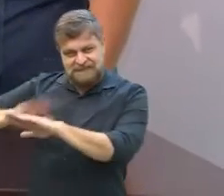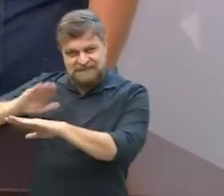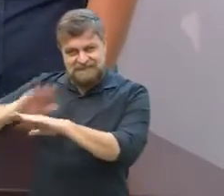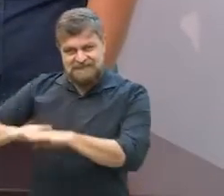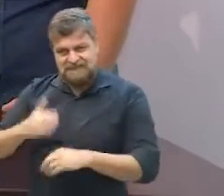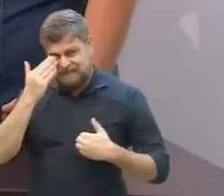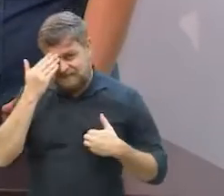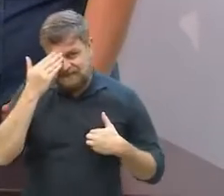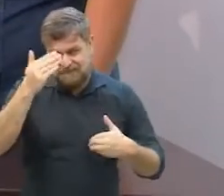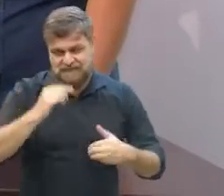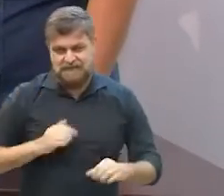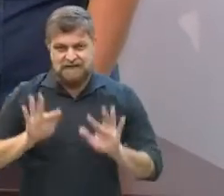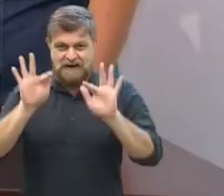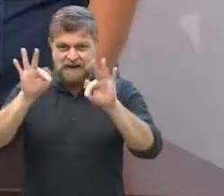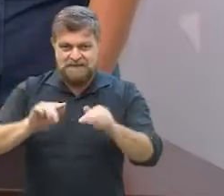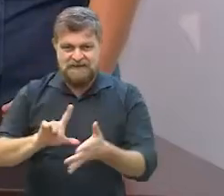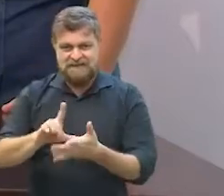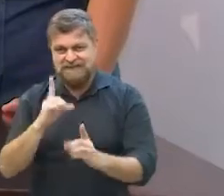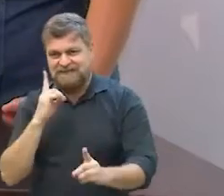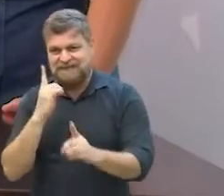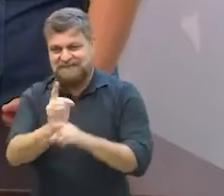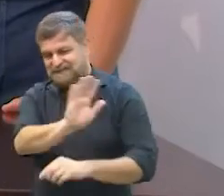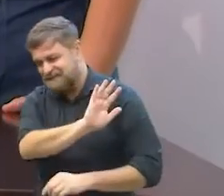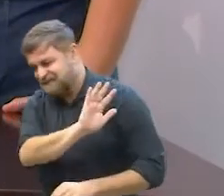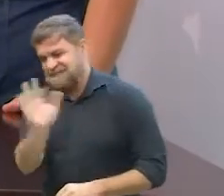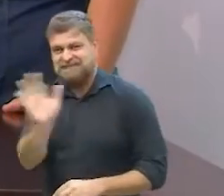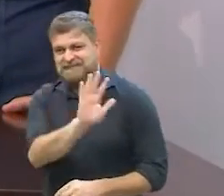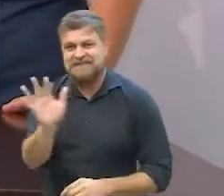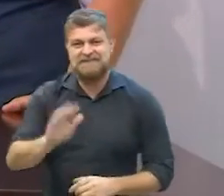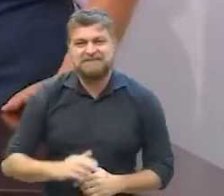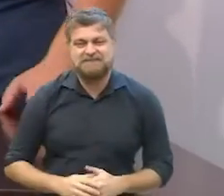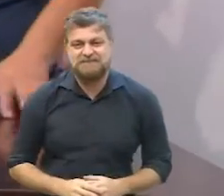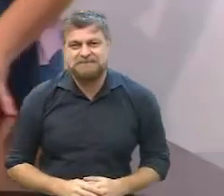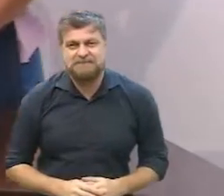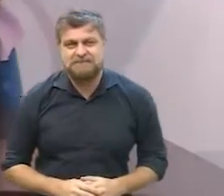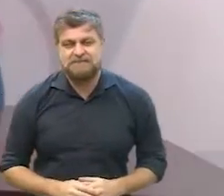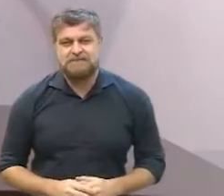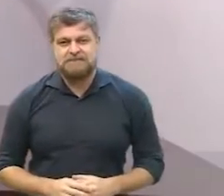muito obrigado a gente fica por aqui até o próximo programa tchau tchau tchau tchau